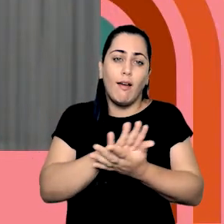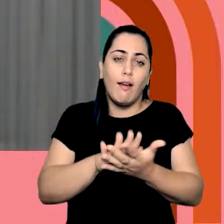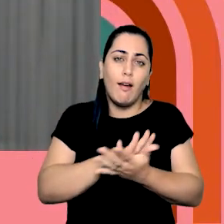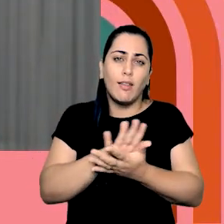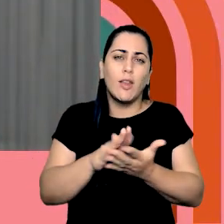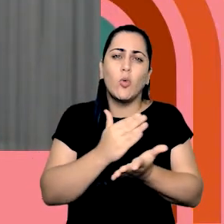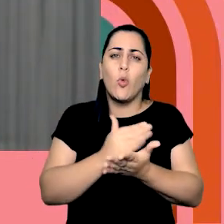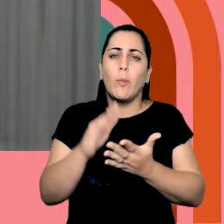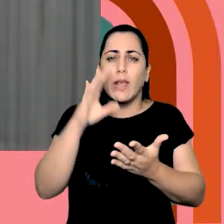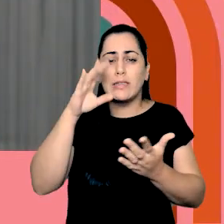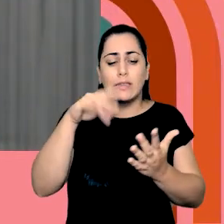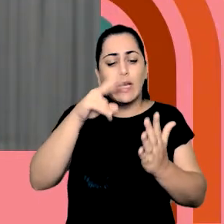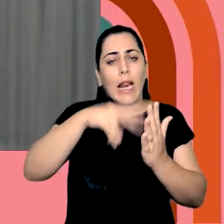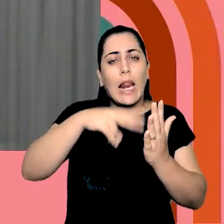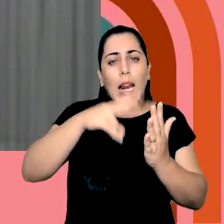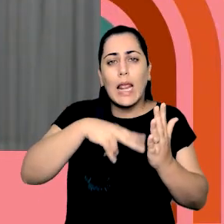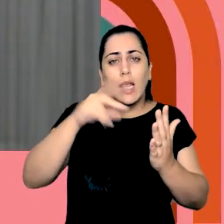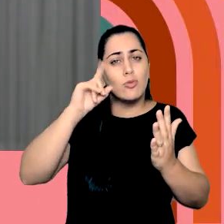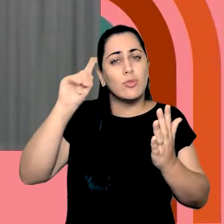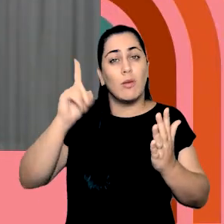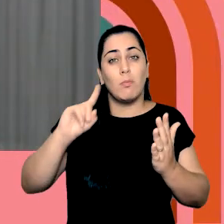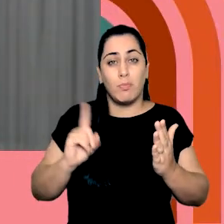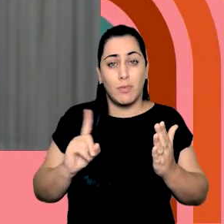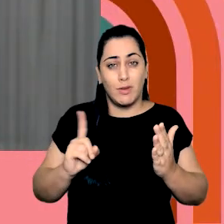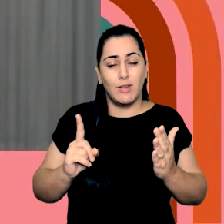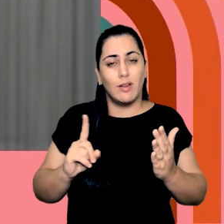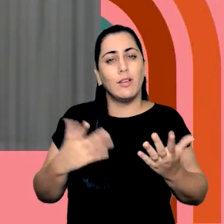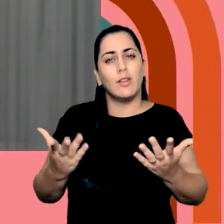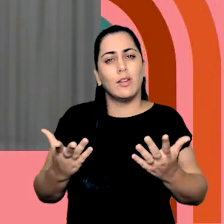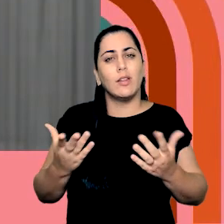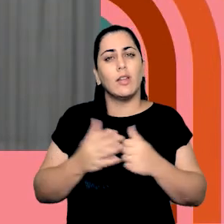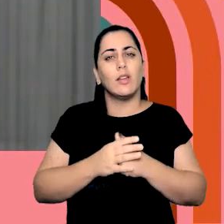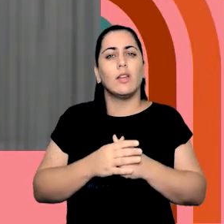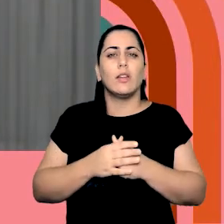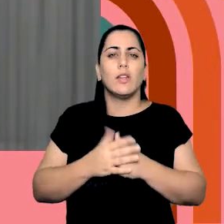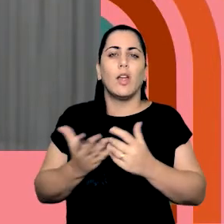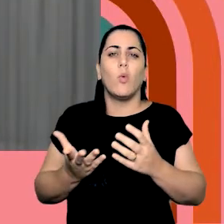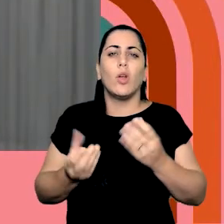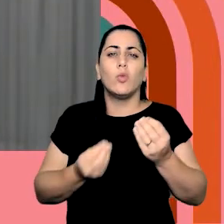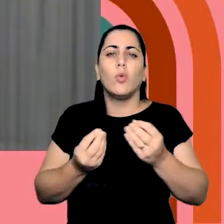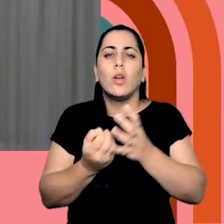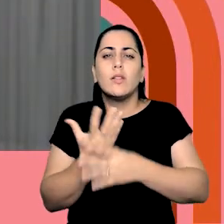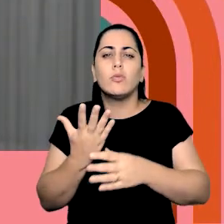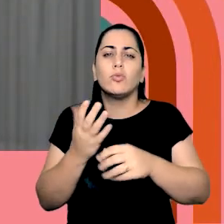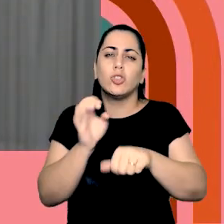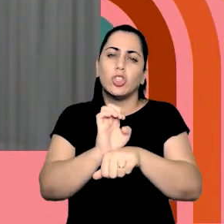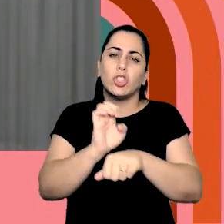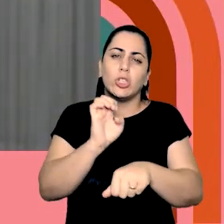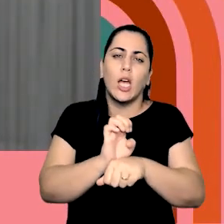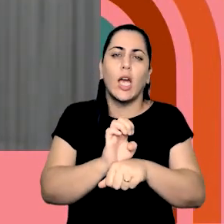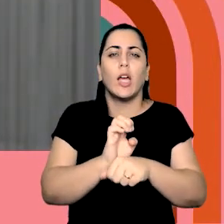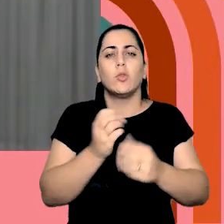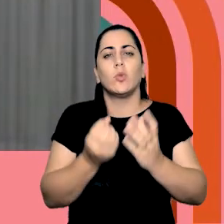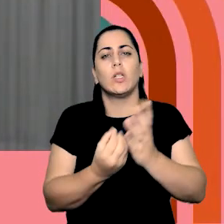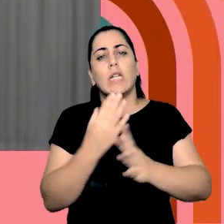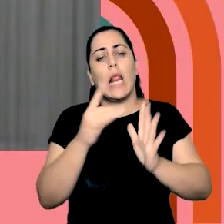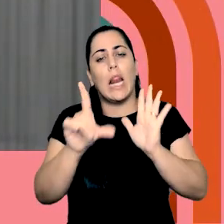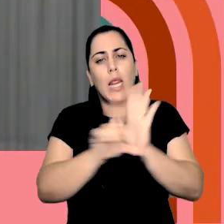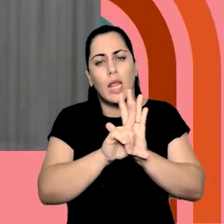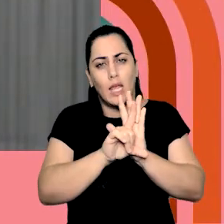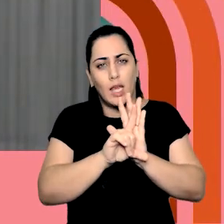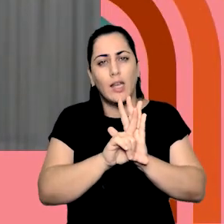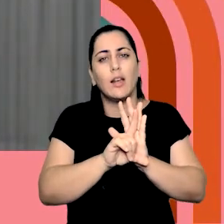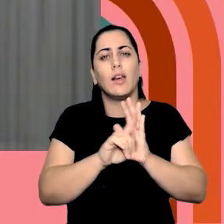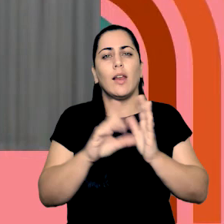no começo nem aprendiam a ler. Então, na formação dos estados, na construção das leis, isso remonta lá